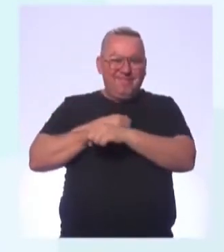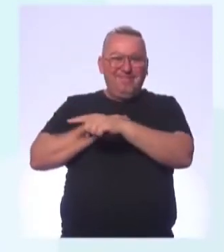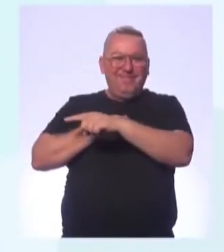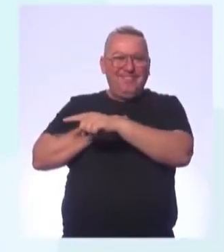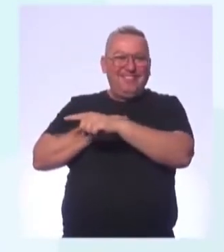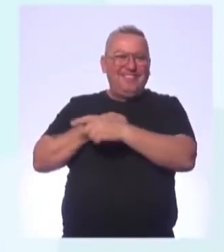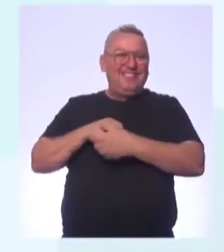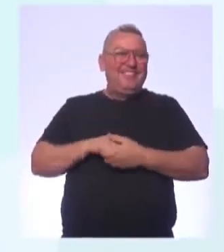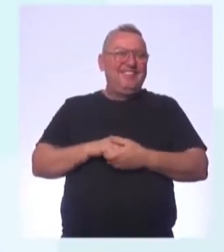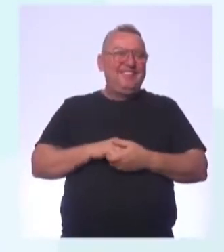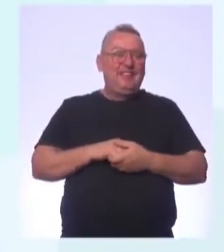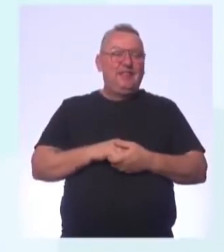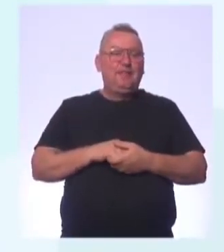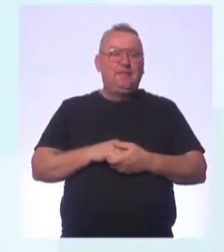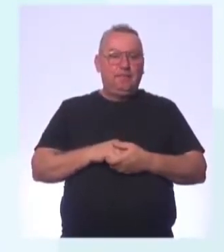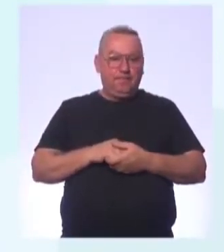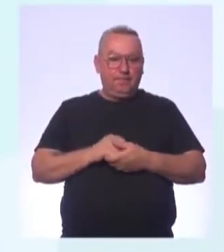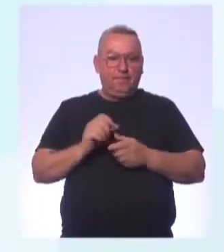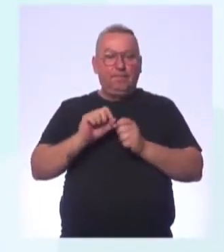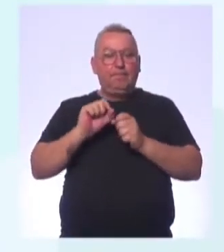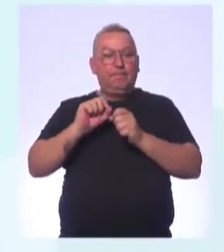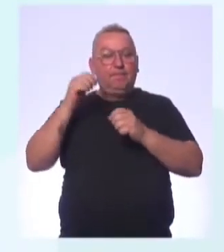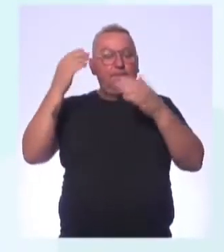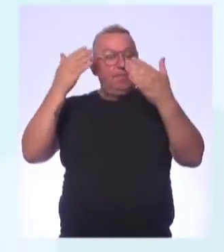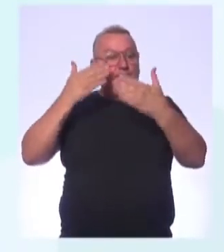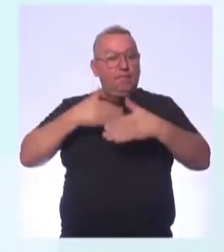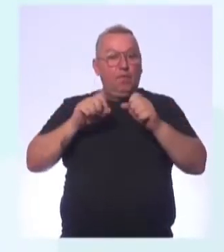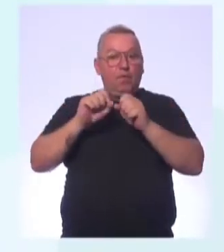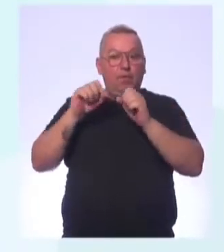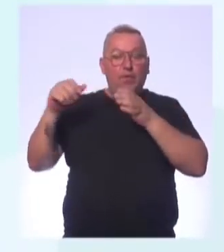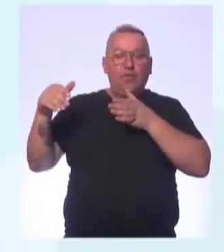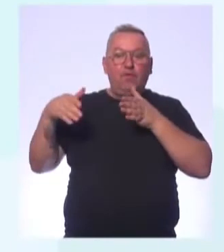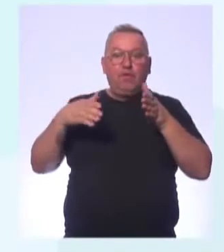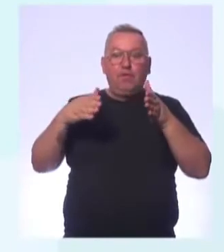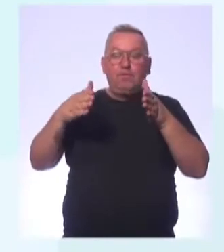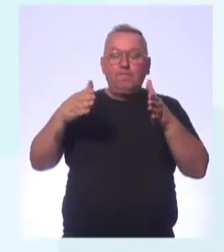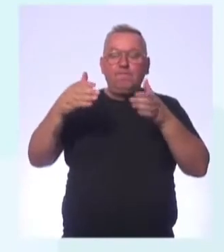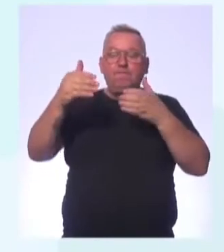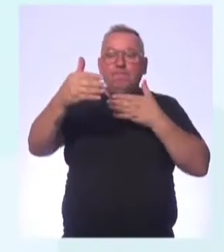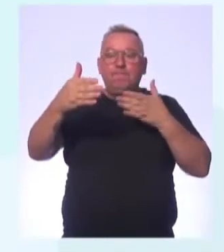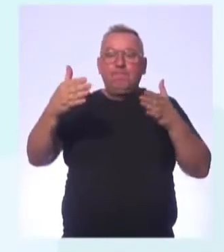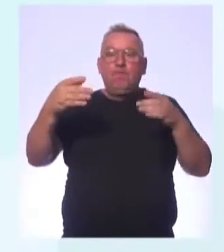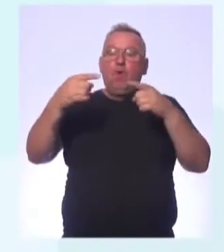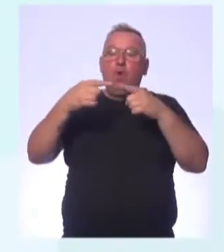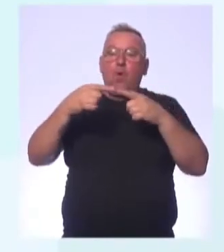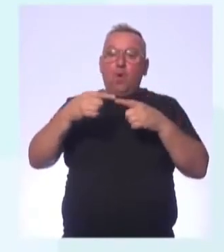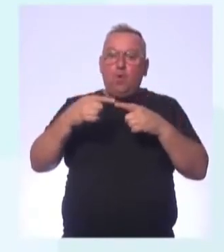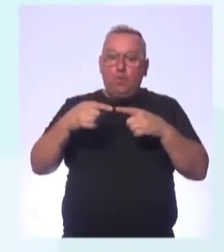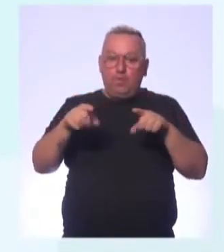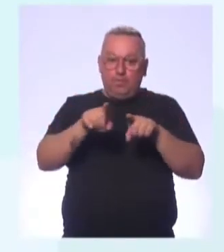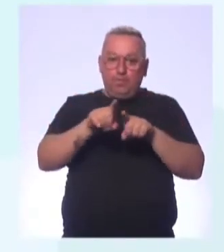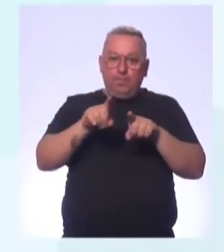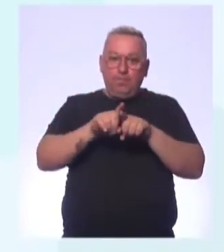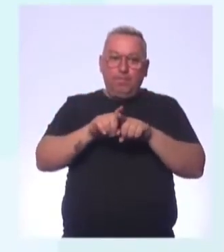Juliana? Ele é bonito, ele é bonito. Então, aí nós temos as provas de pista, as provas de campo, as provas combinadas. O